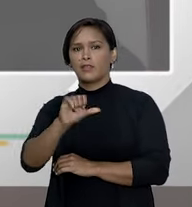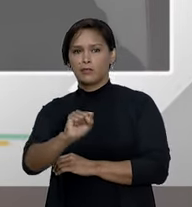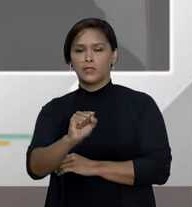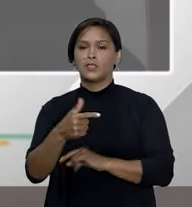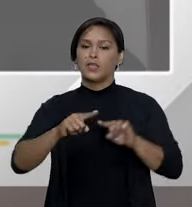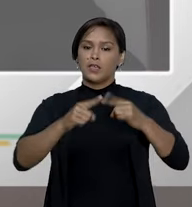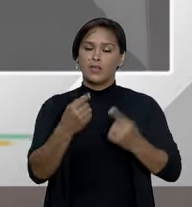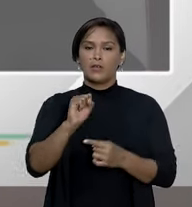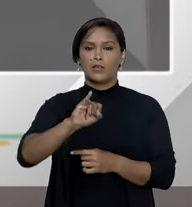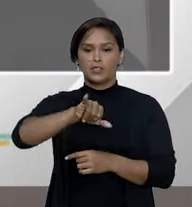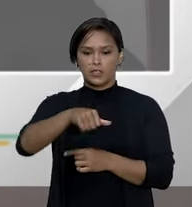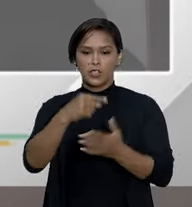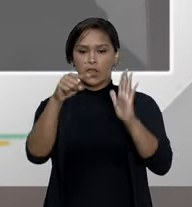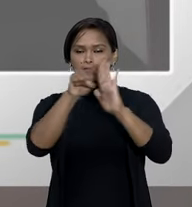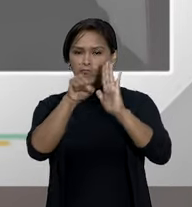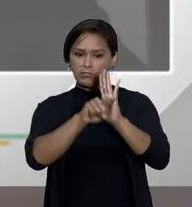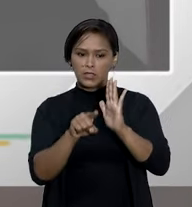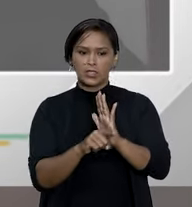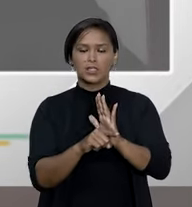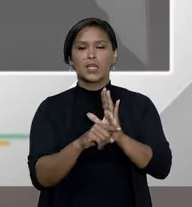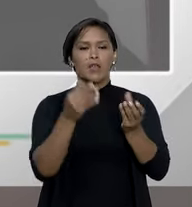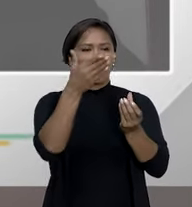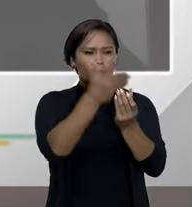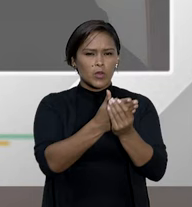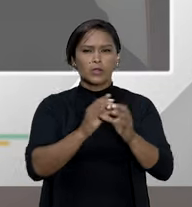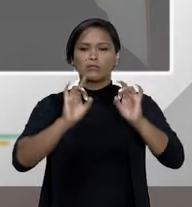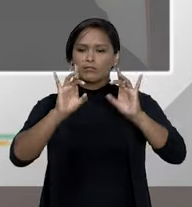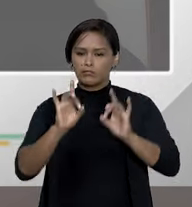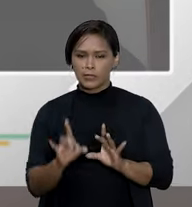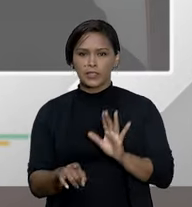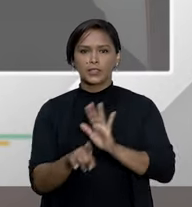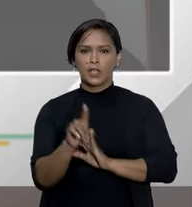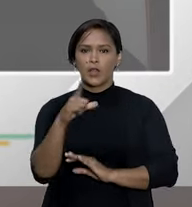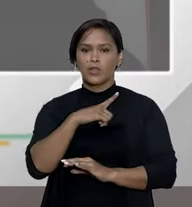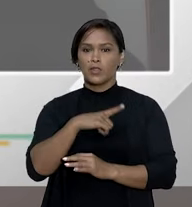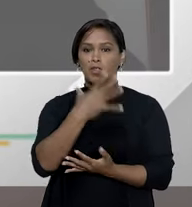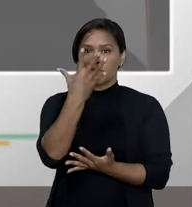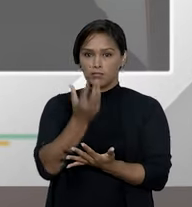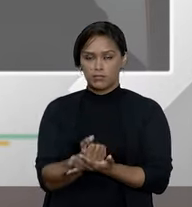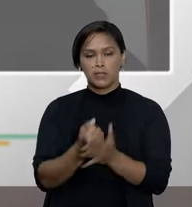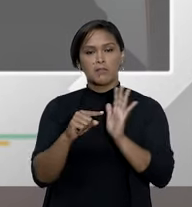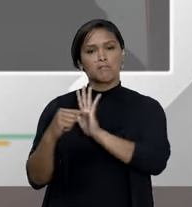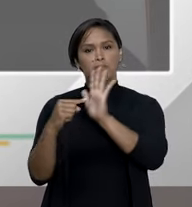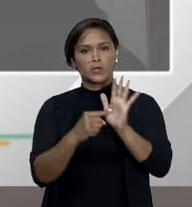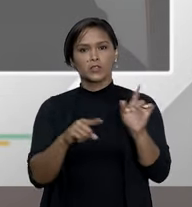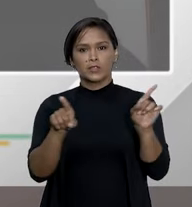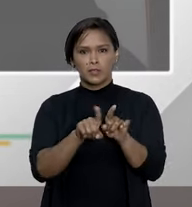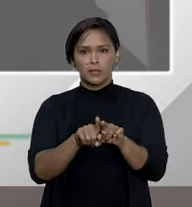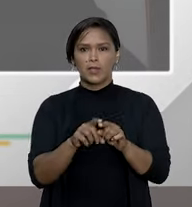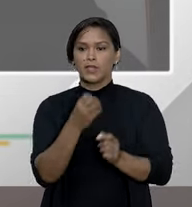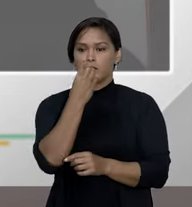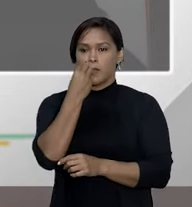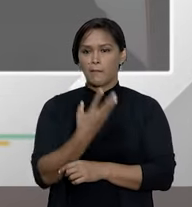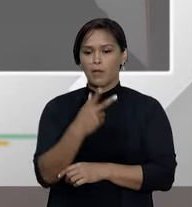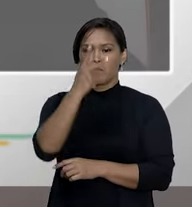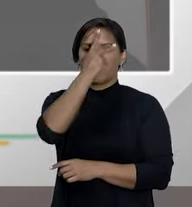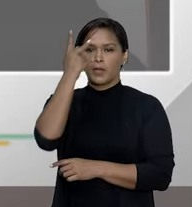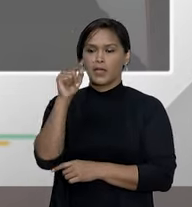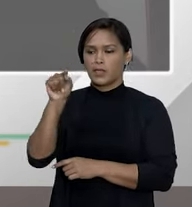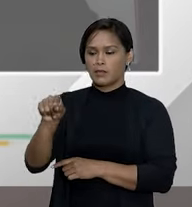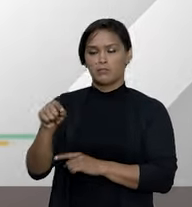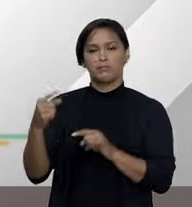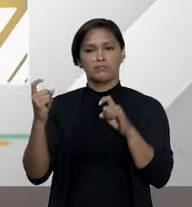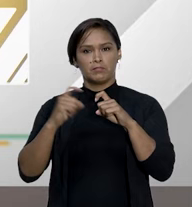STJ diante de cada caso concreto tem admitido se demonstrado que isso é benéfico para o